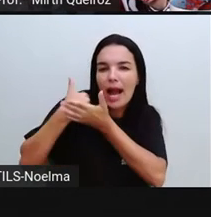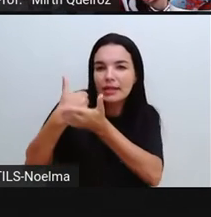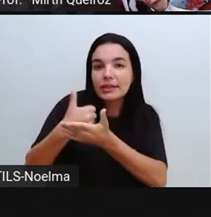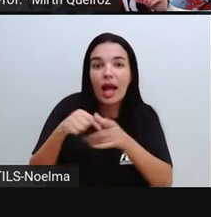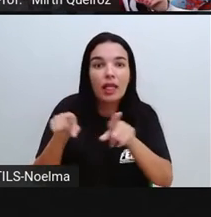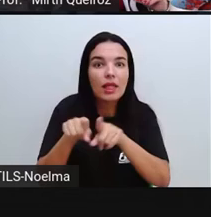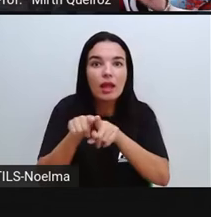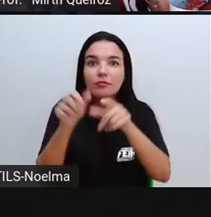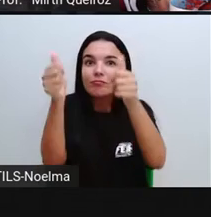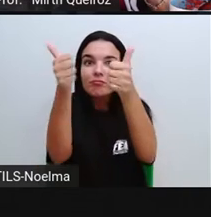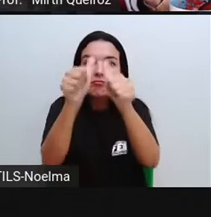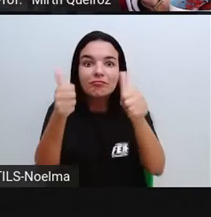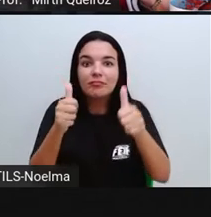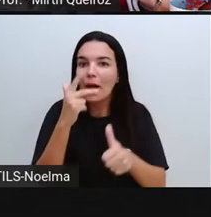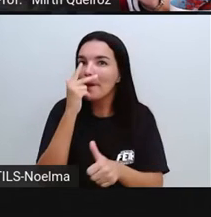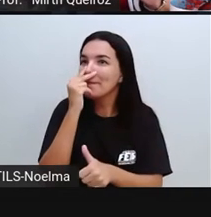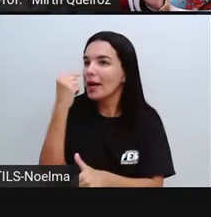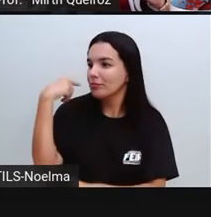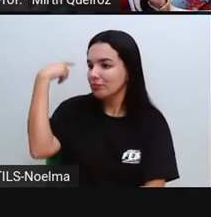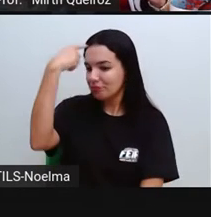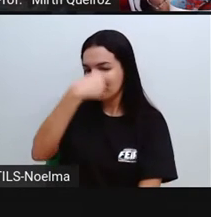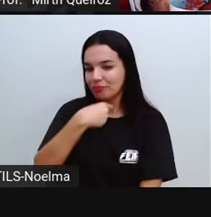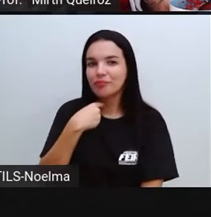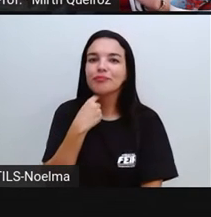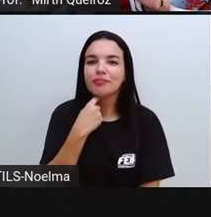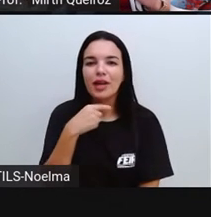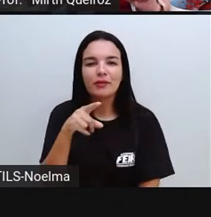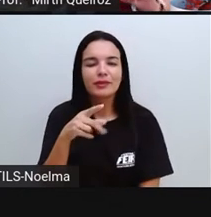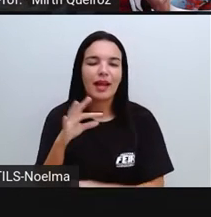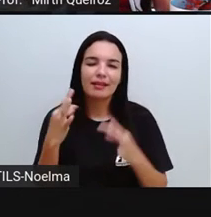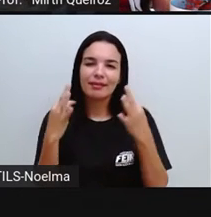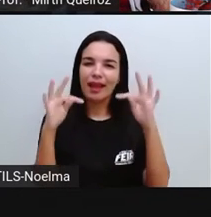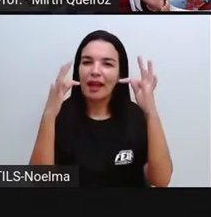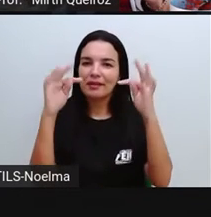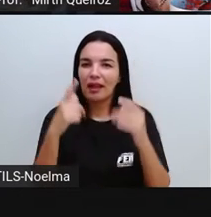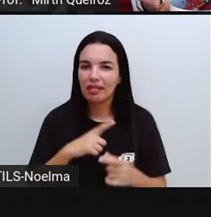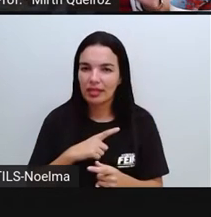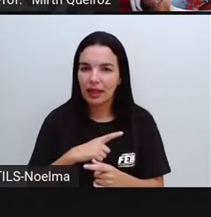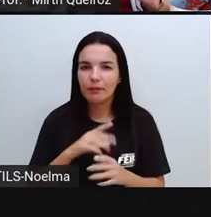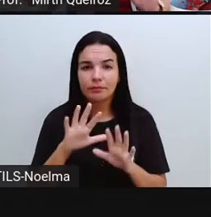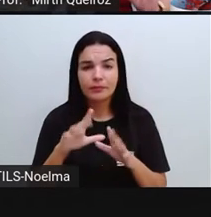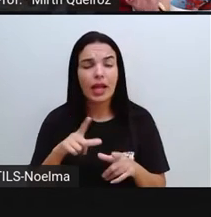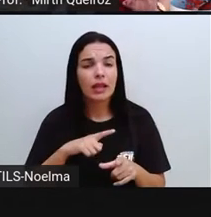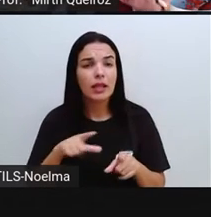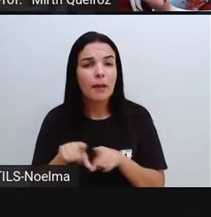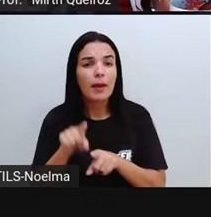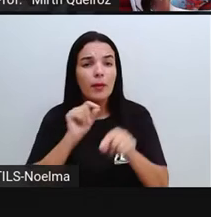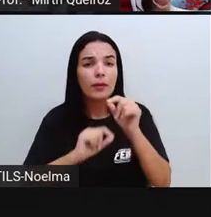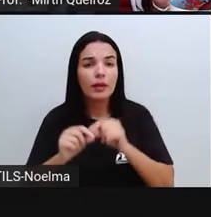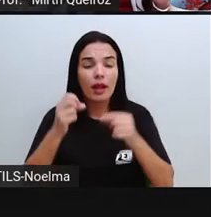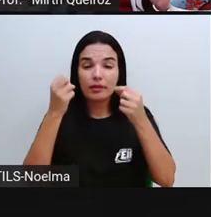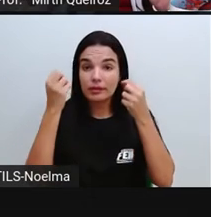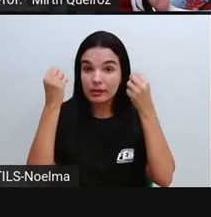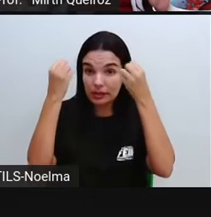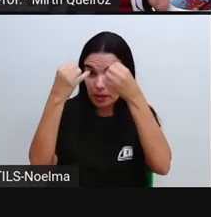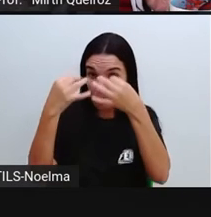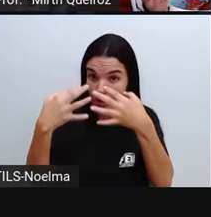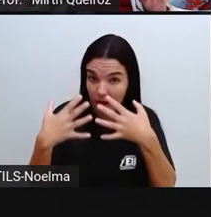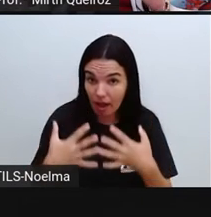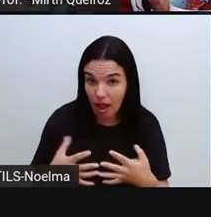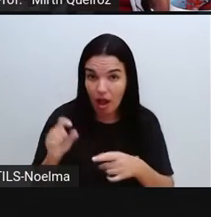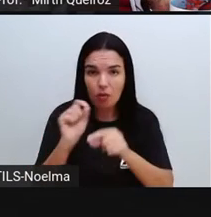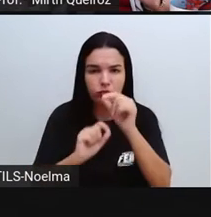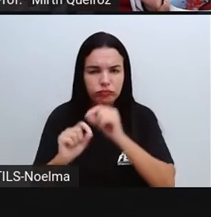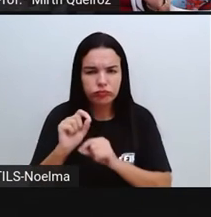estátua realista Tudo vai depender aí Da técnica Vale esclarecer que no caso Das esculturas de